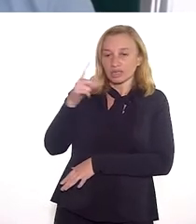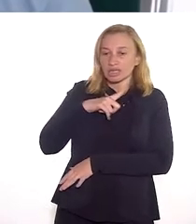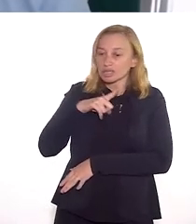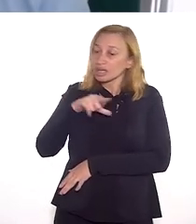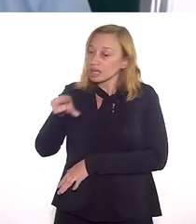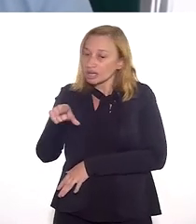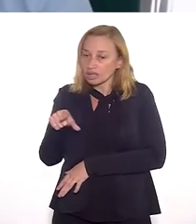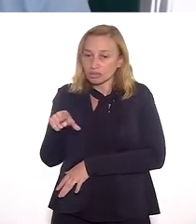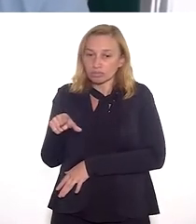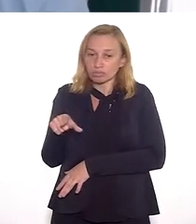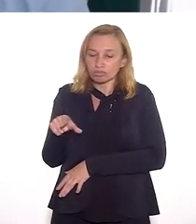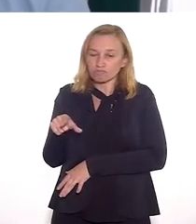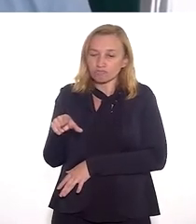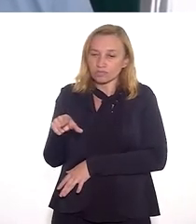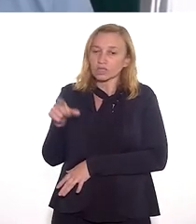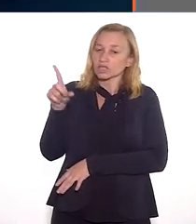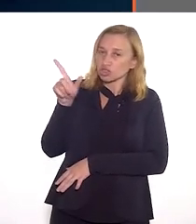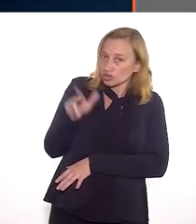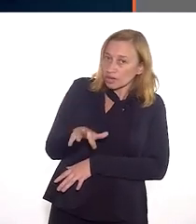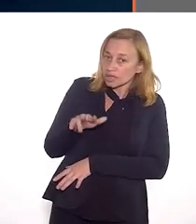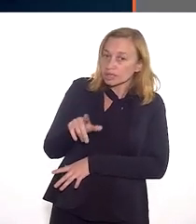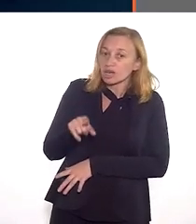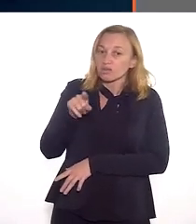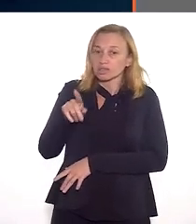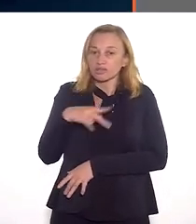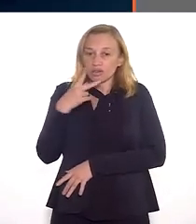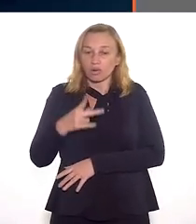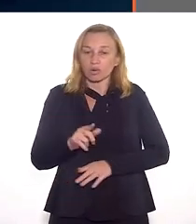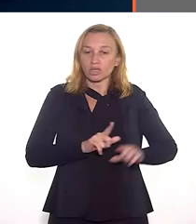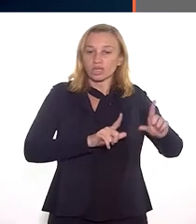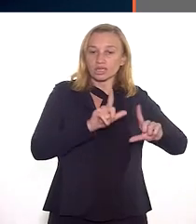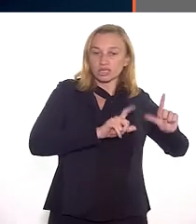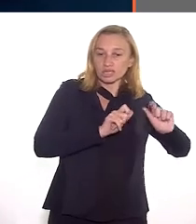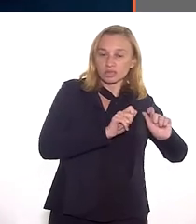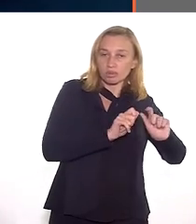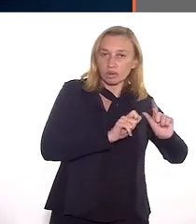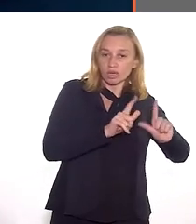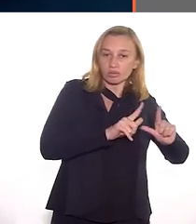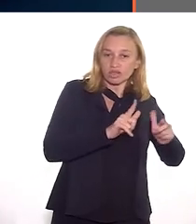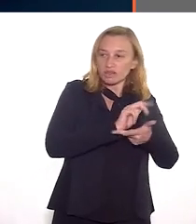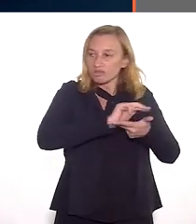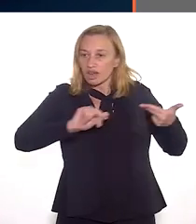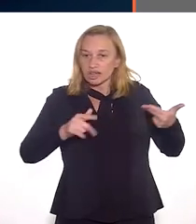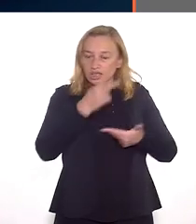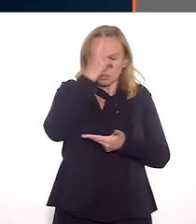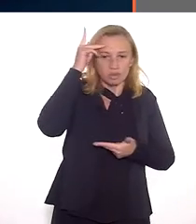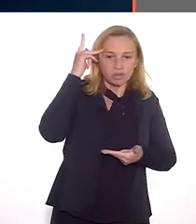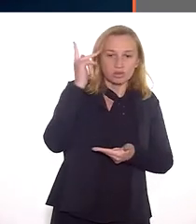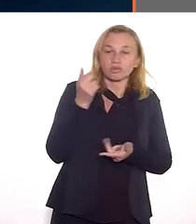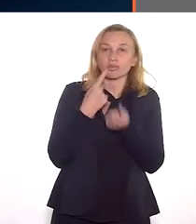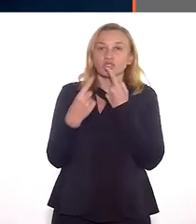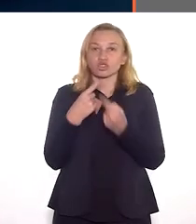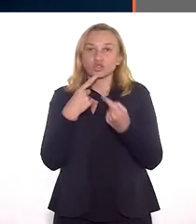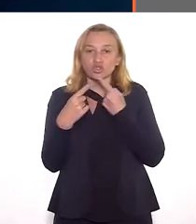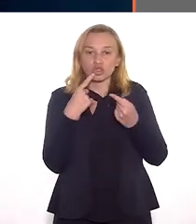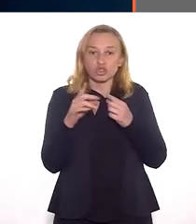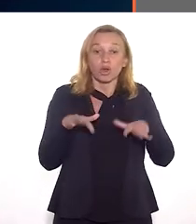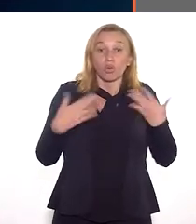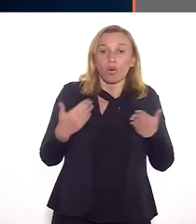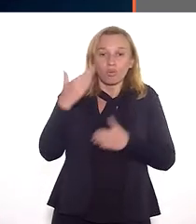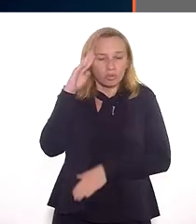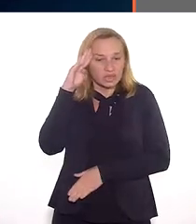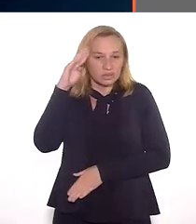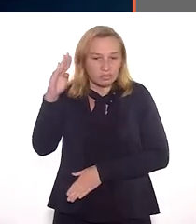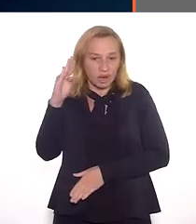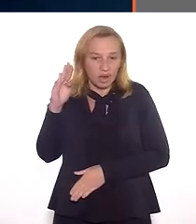que existe um gap aí, uma grande diferença. Você falou que, nesses programas, você ouviu centenas de pessoas para debater